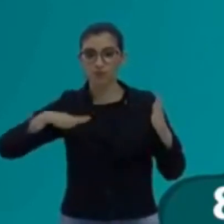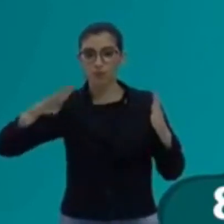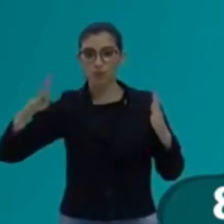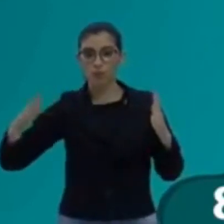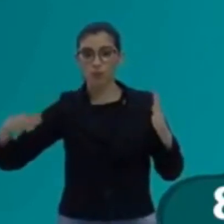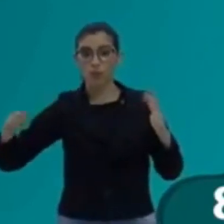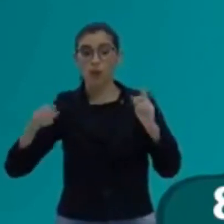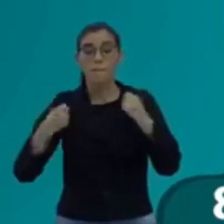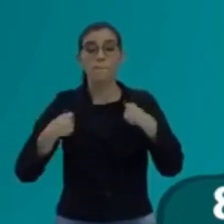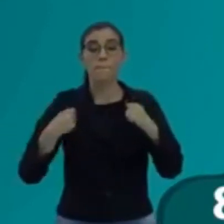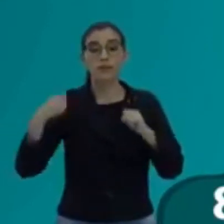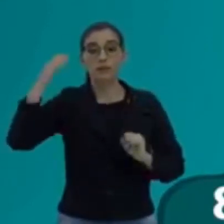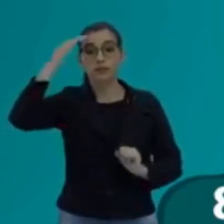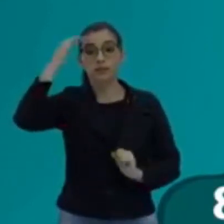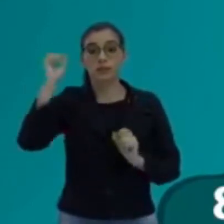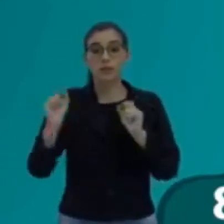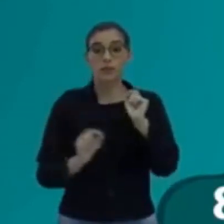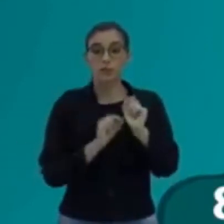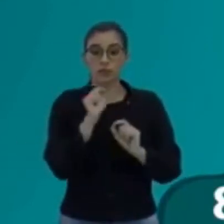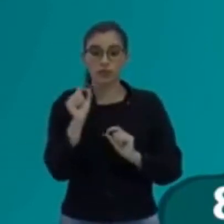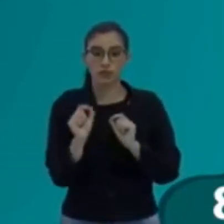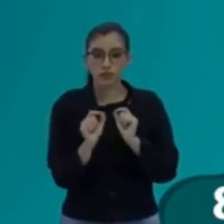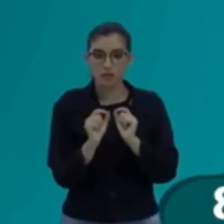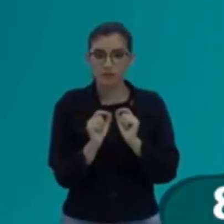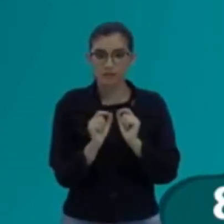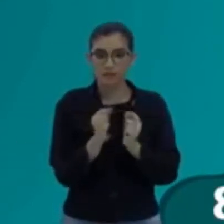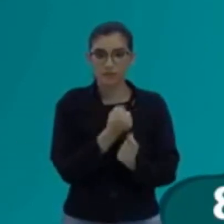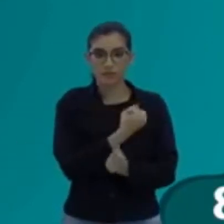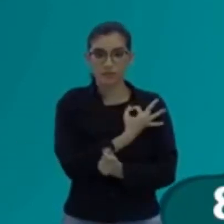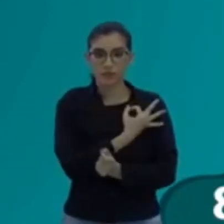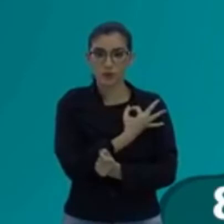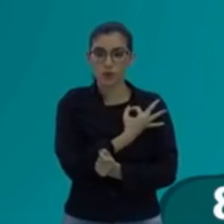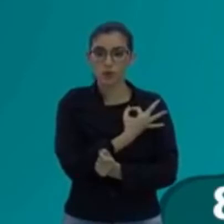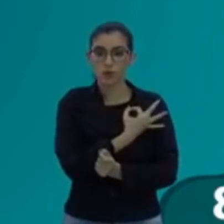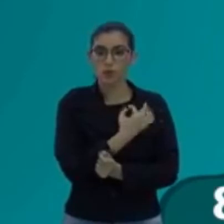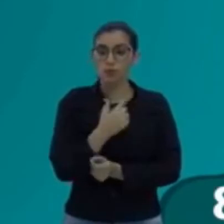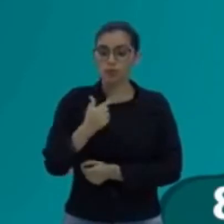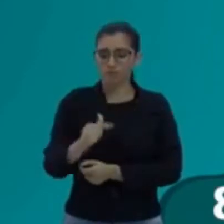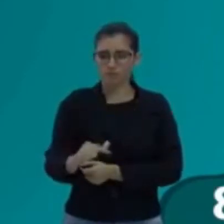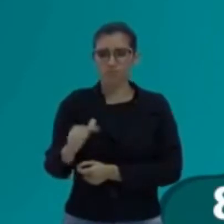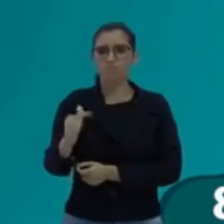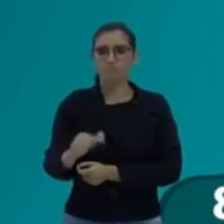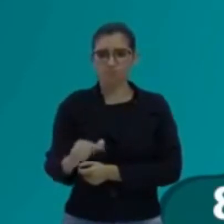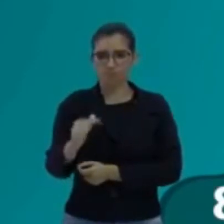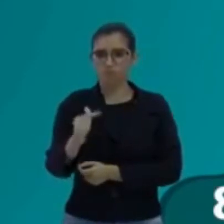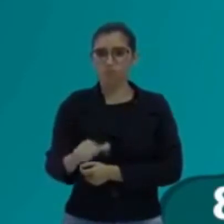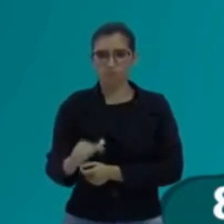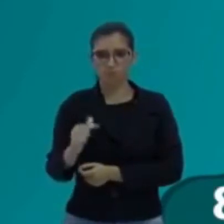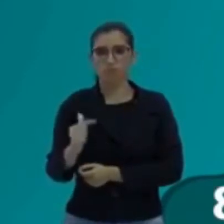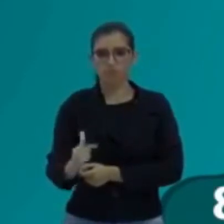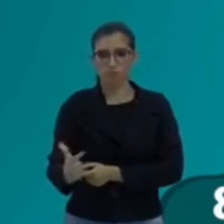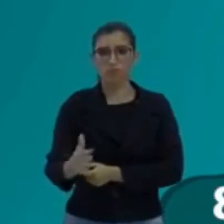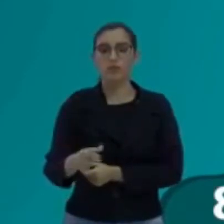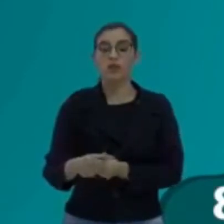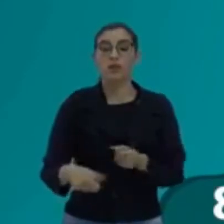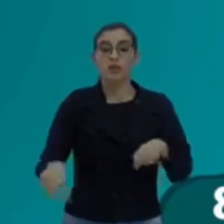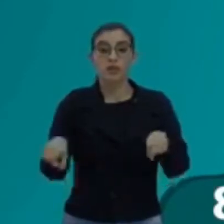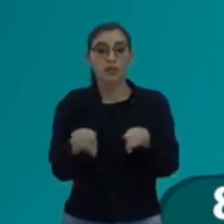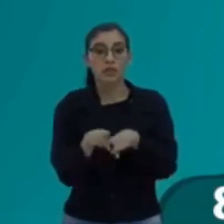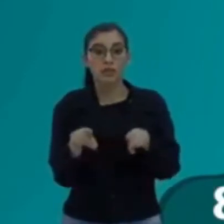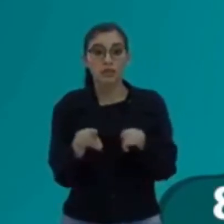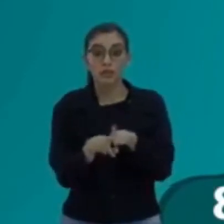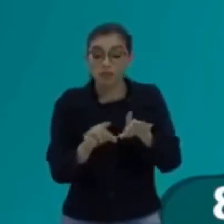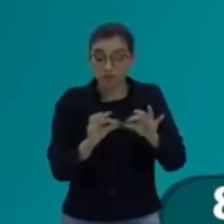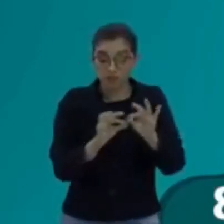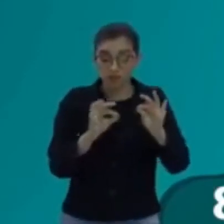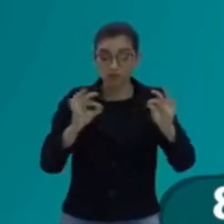do valor da frequência, eu preciso conhecer a frequência, e eu preciso conhecer o comprimento